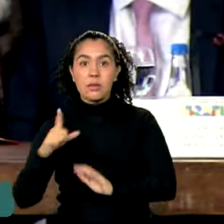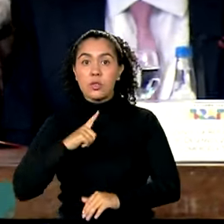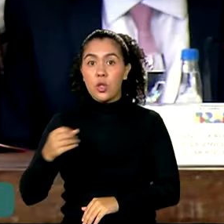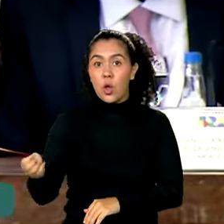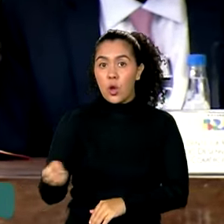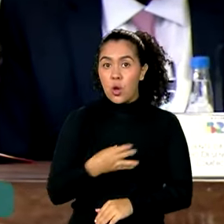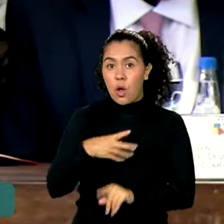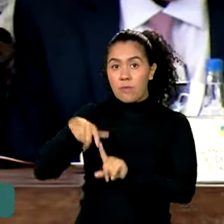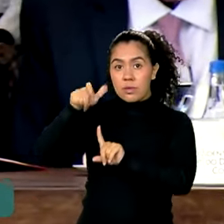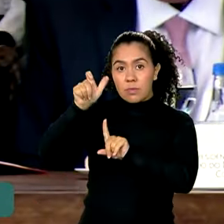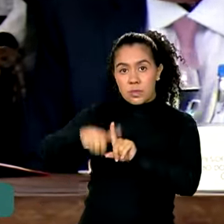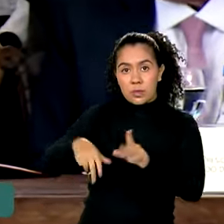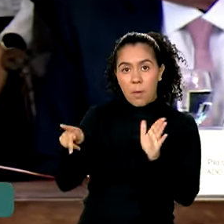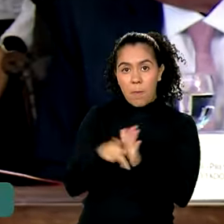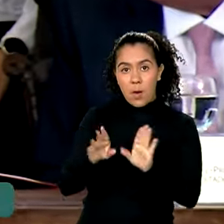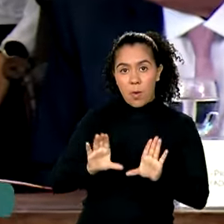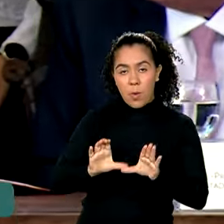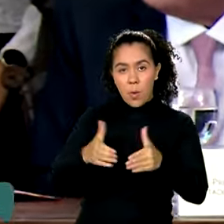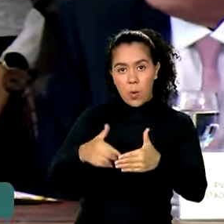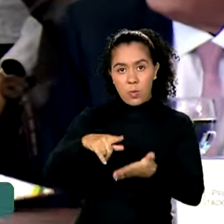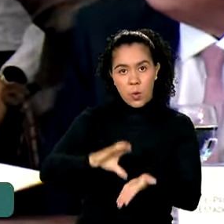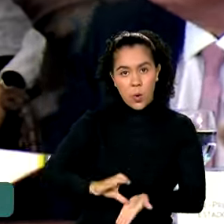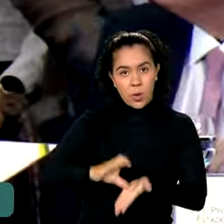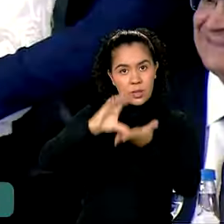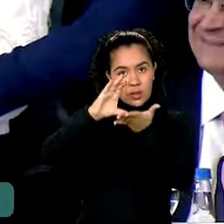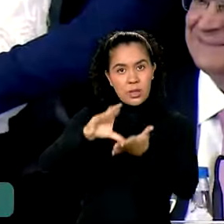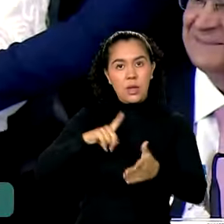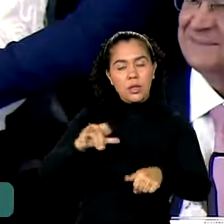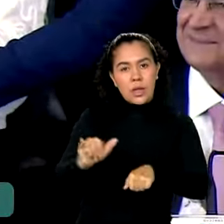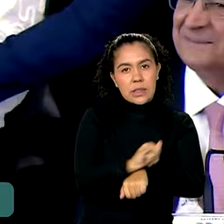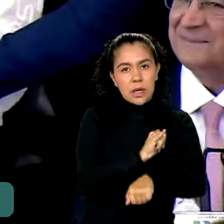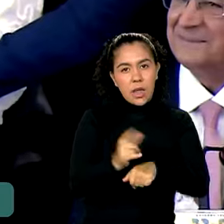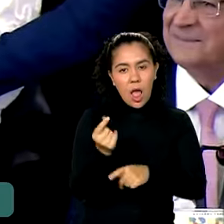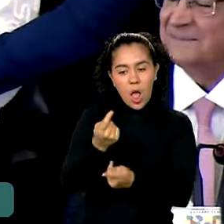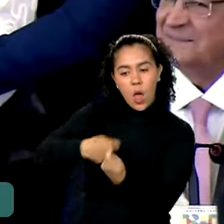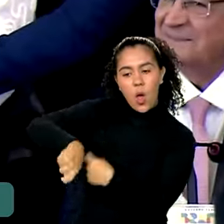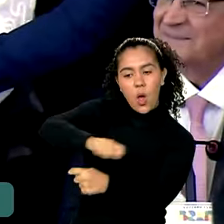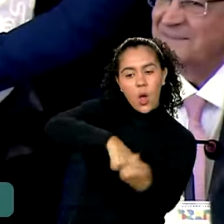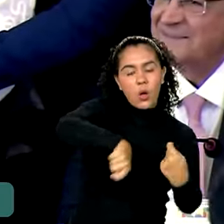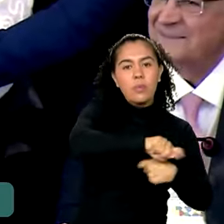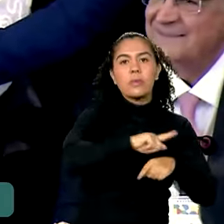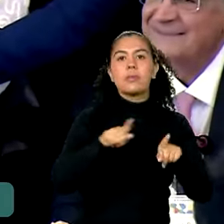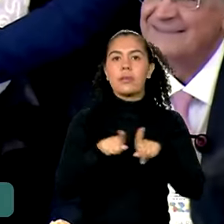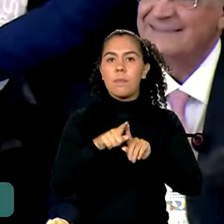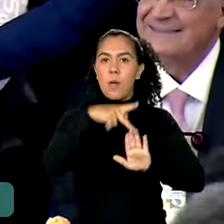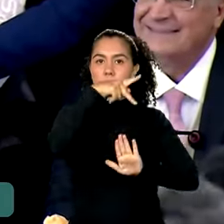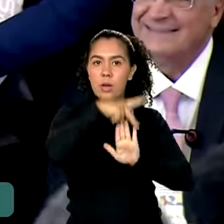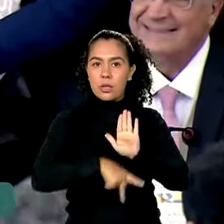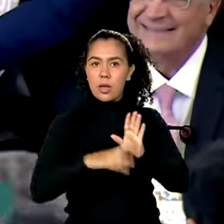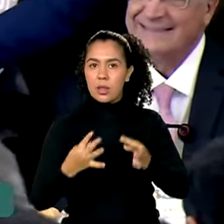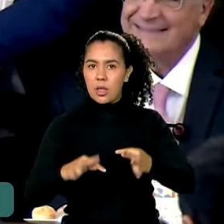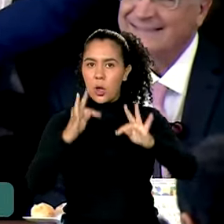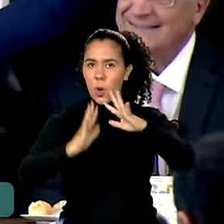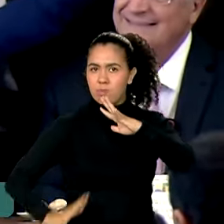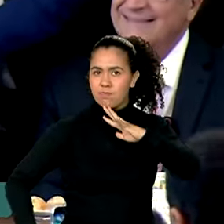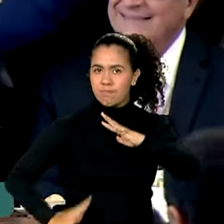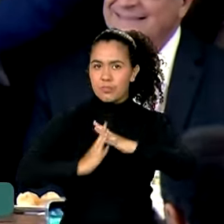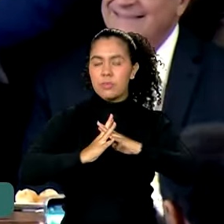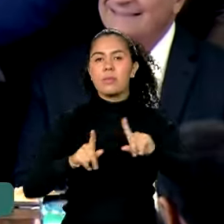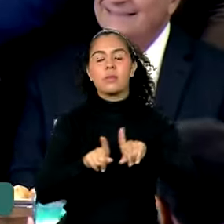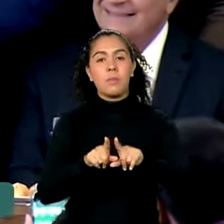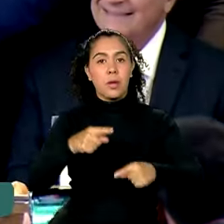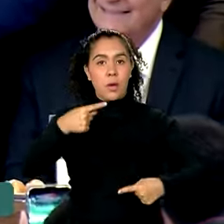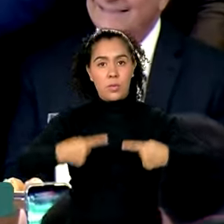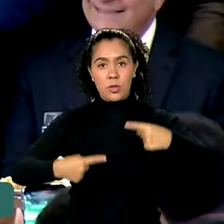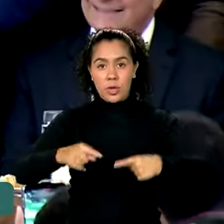Conselhão, a Estratégia Nacional da Economia Circular, projetos tecnológicos de alto impacto e a Política Nacional